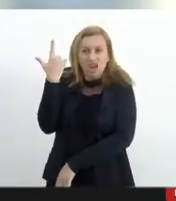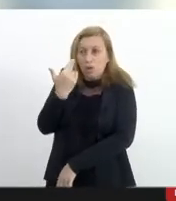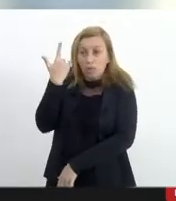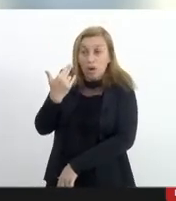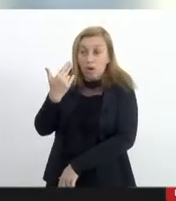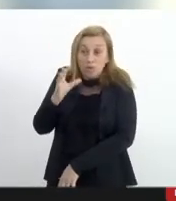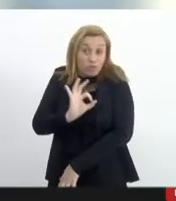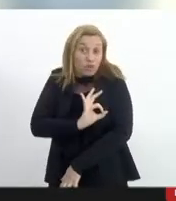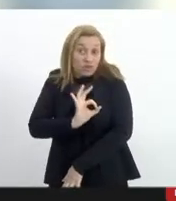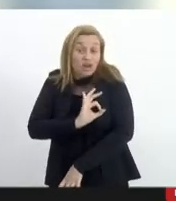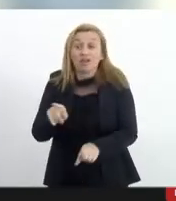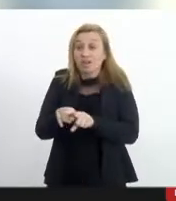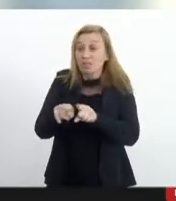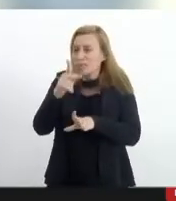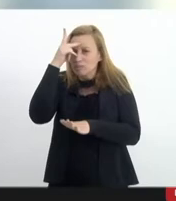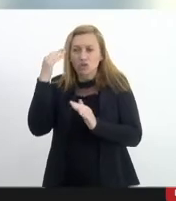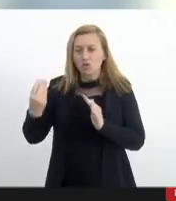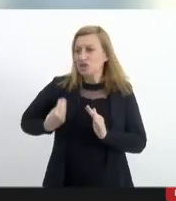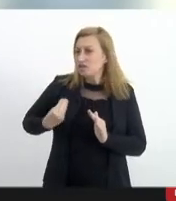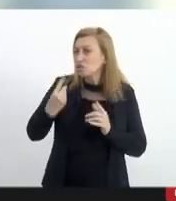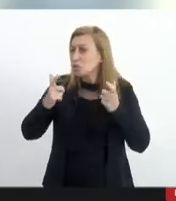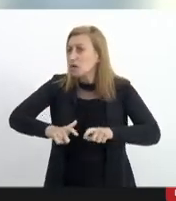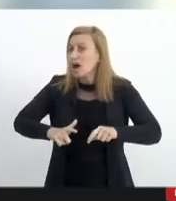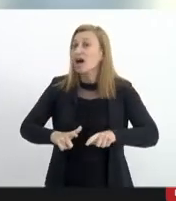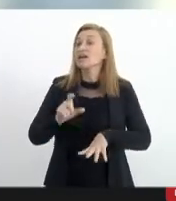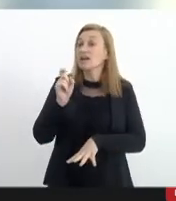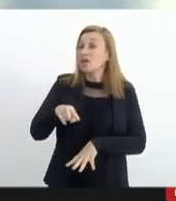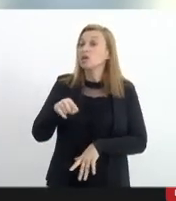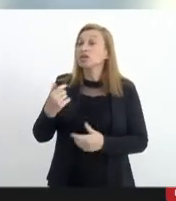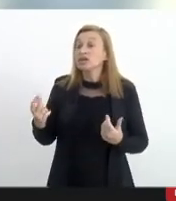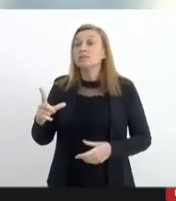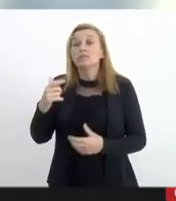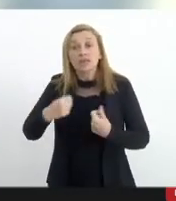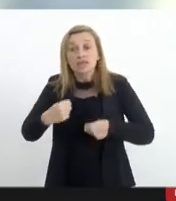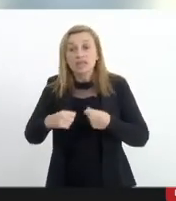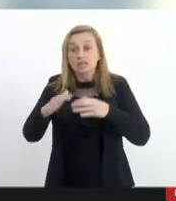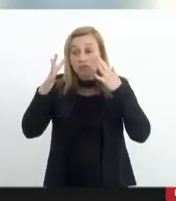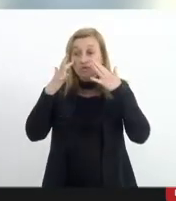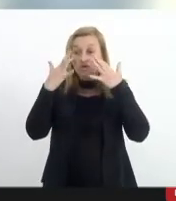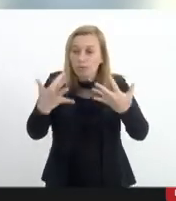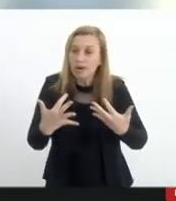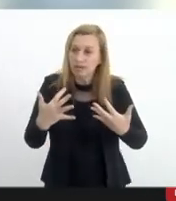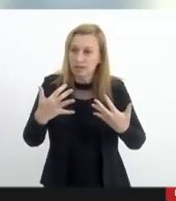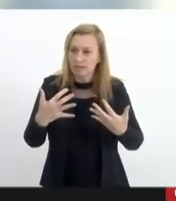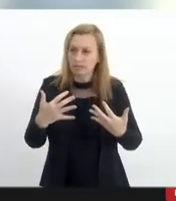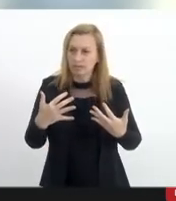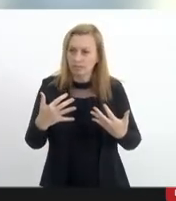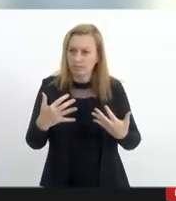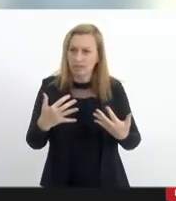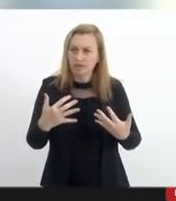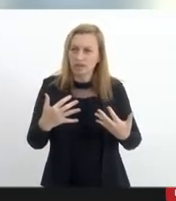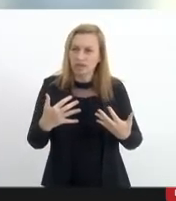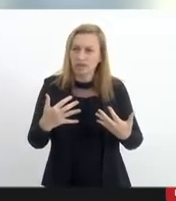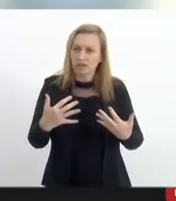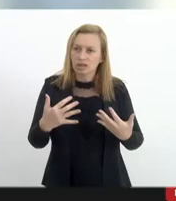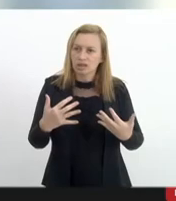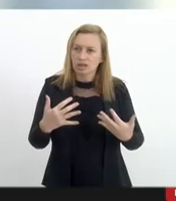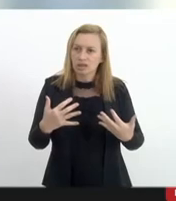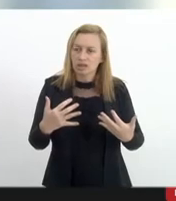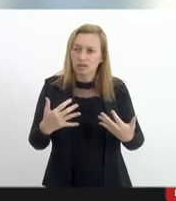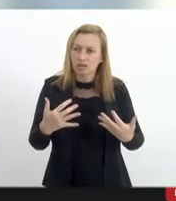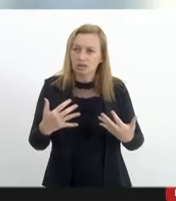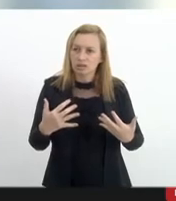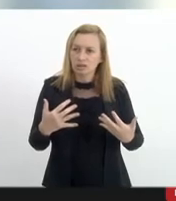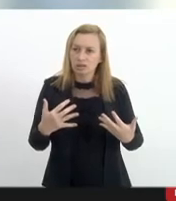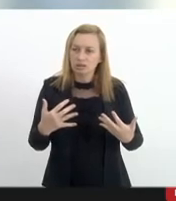policiais mas também para os moradores e é isso que tem que ser chamado a atenção é isso que tem que ser jogado na nossa